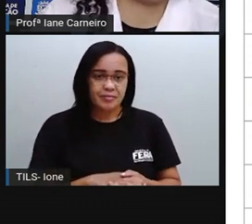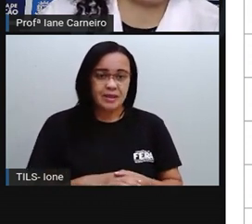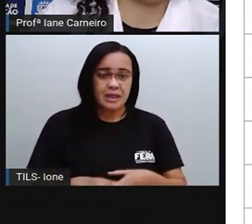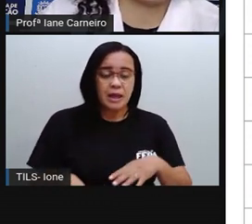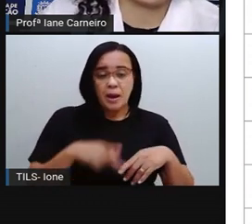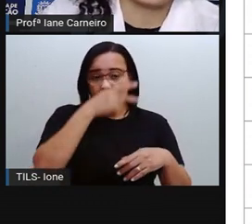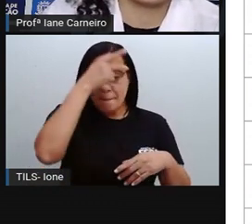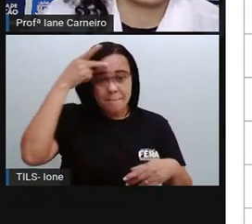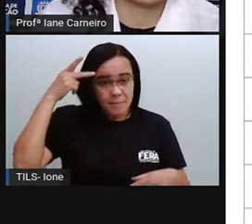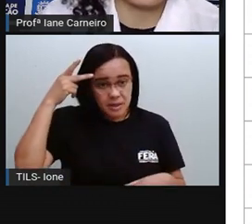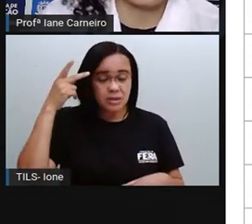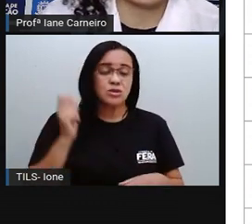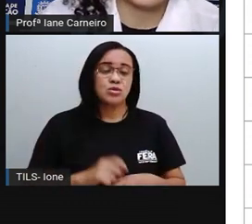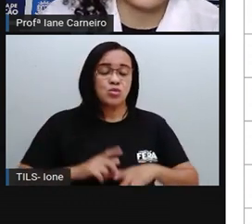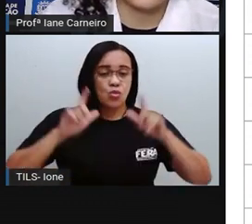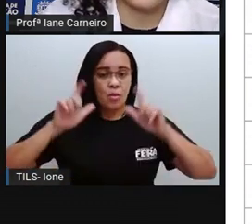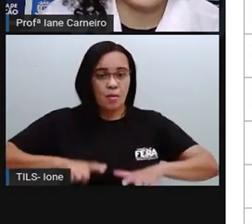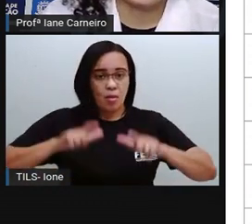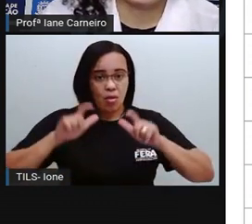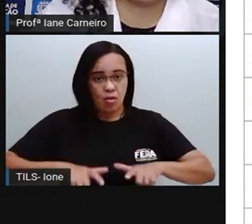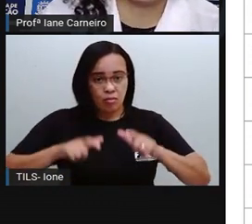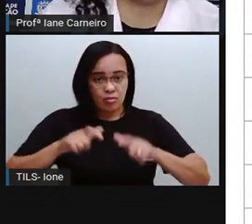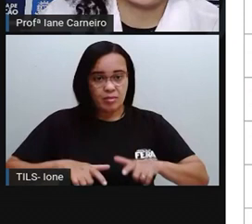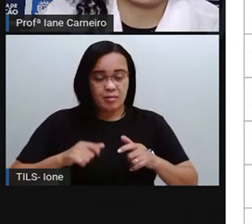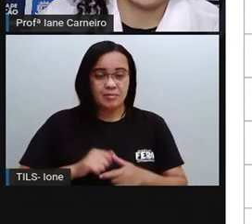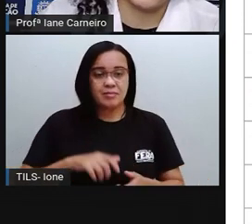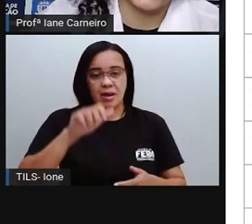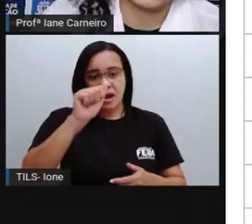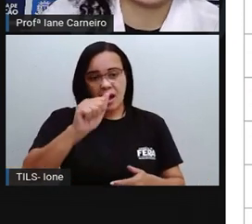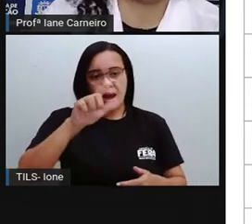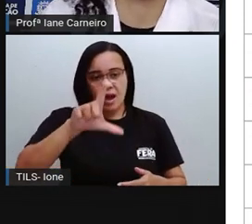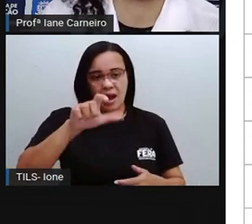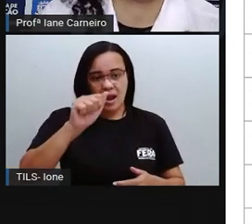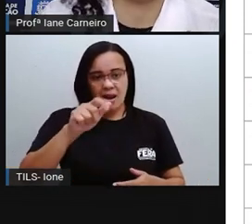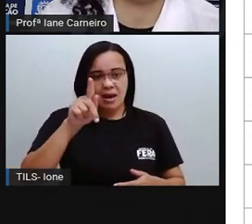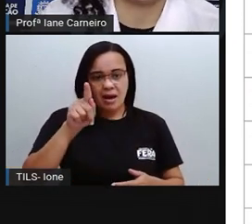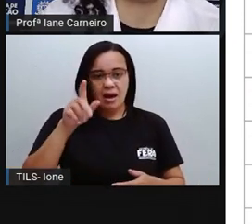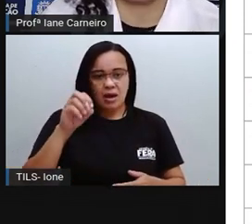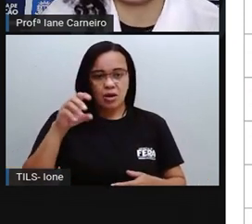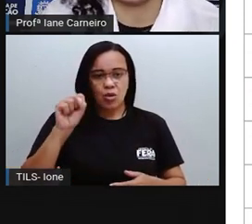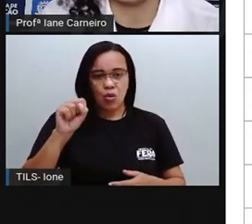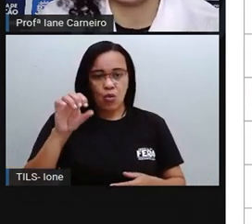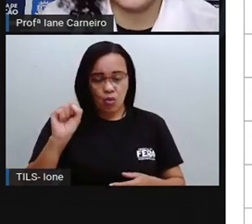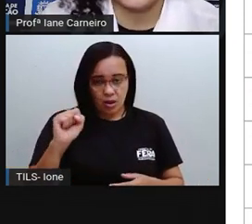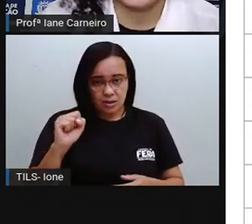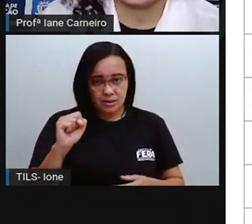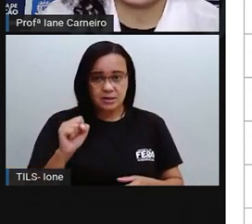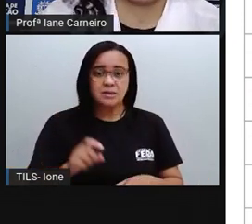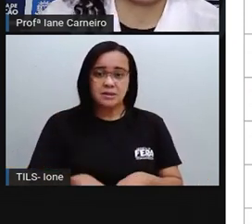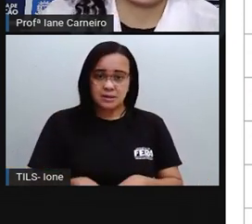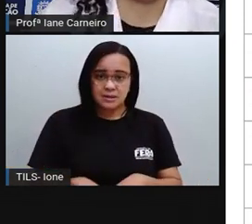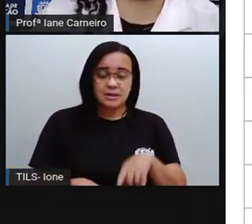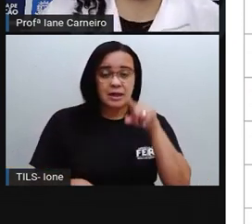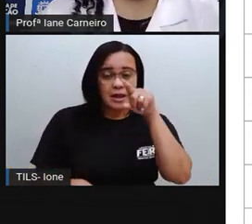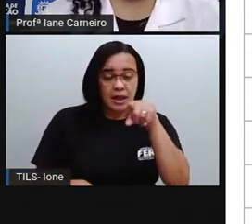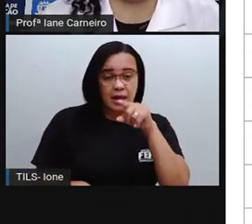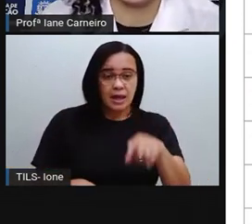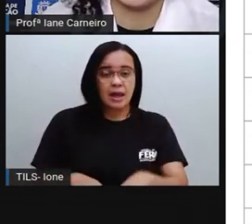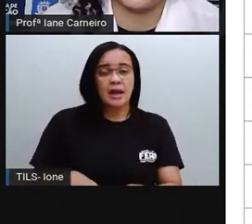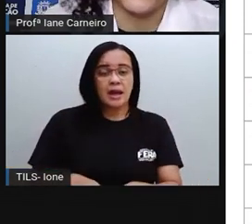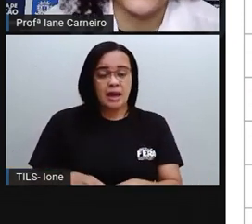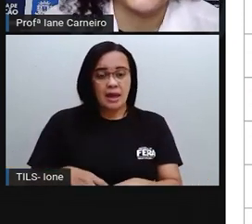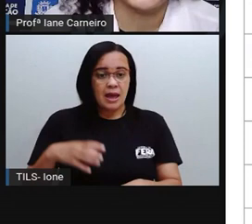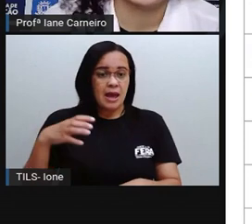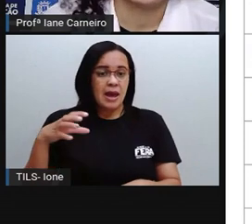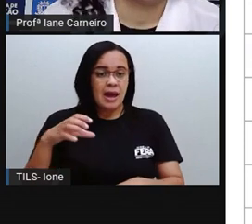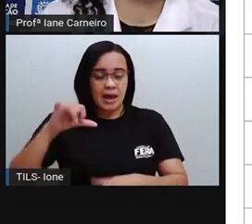a capital de Alagoas é Maceió. E quem mora, nasce em Alagoas é Alagoano,